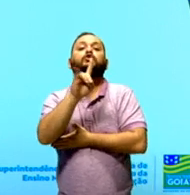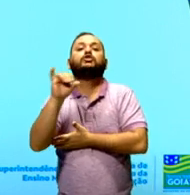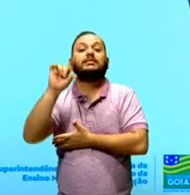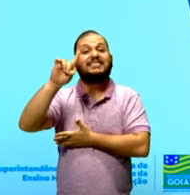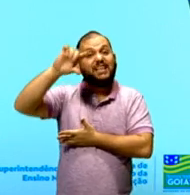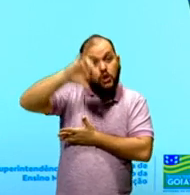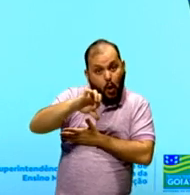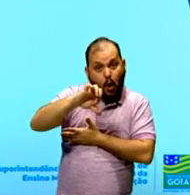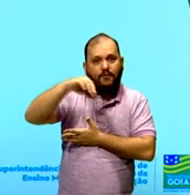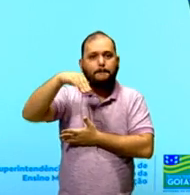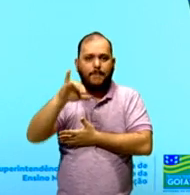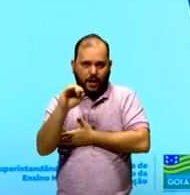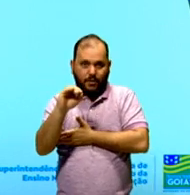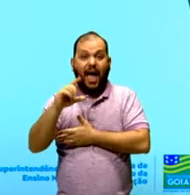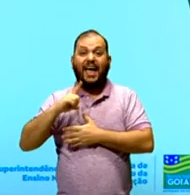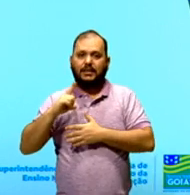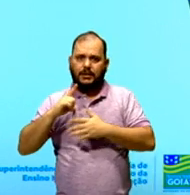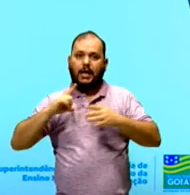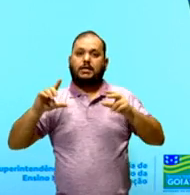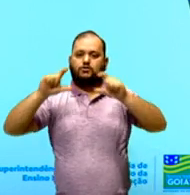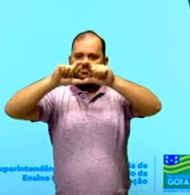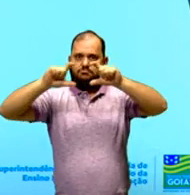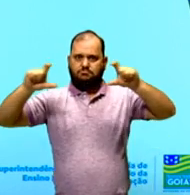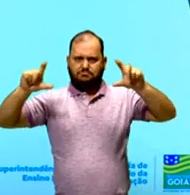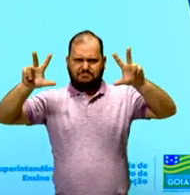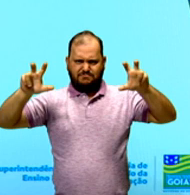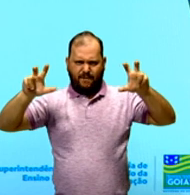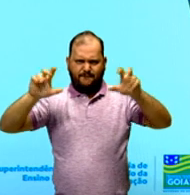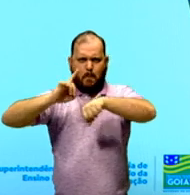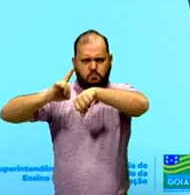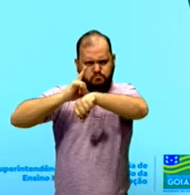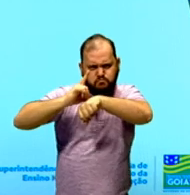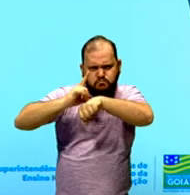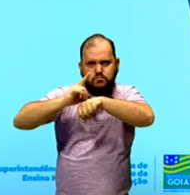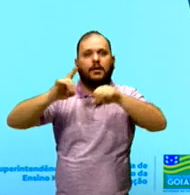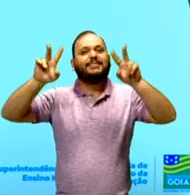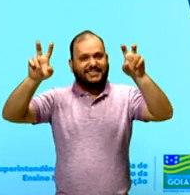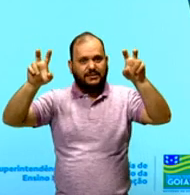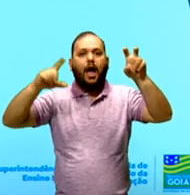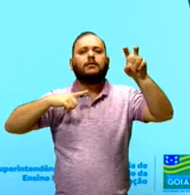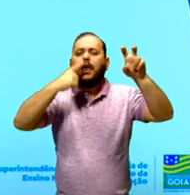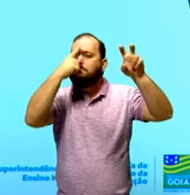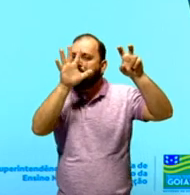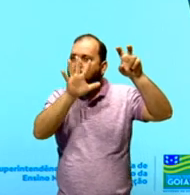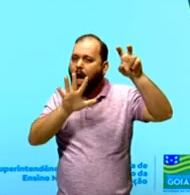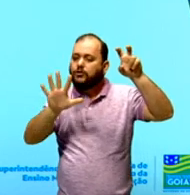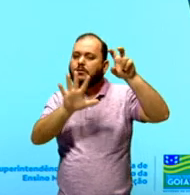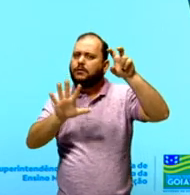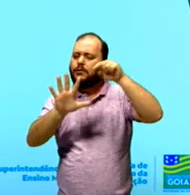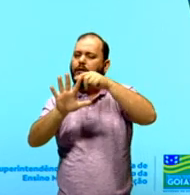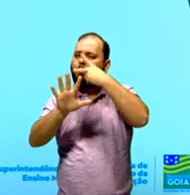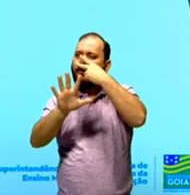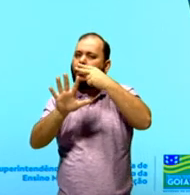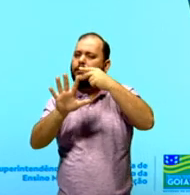da carta e você tem uma imagem, um texto menor abaixo da imagem, que com certeza faz referência a esta imagem